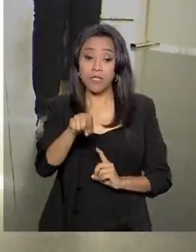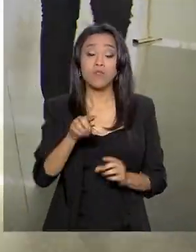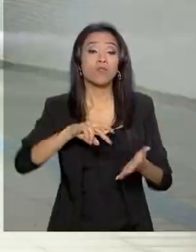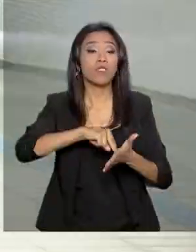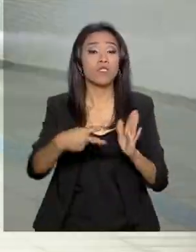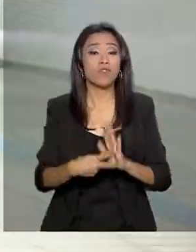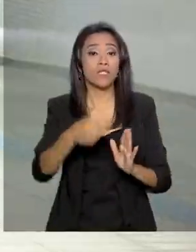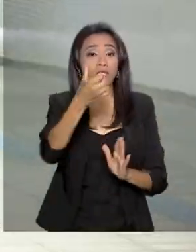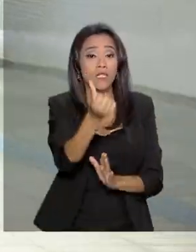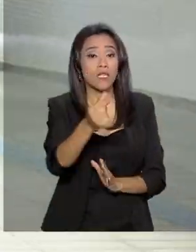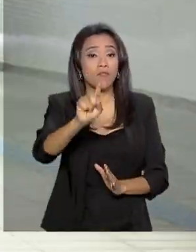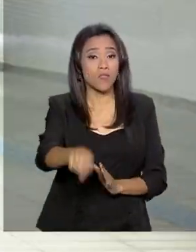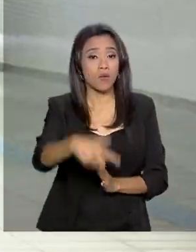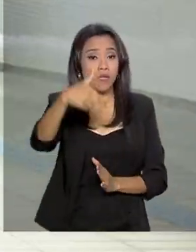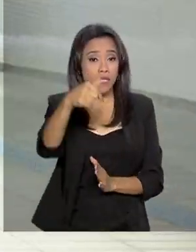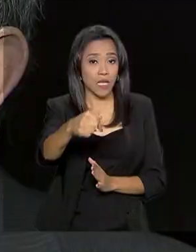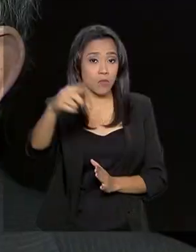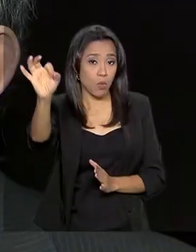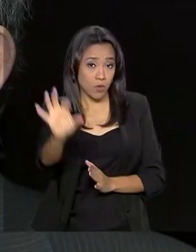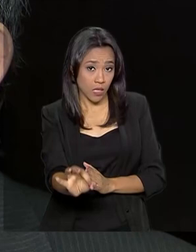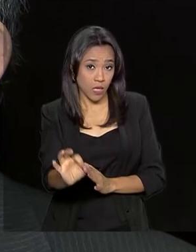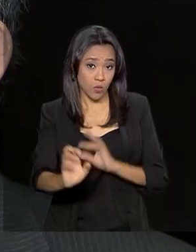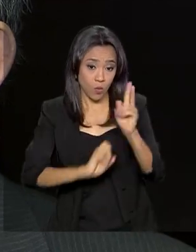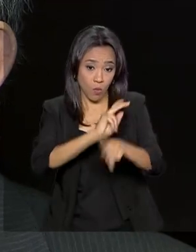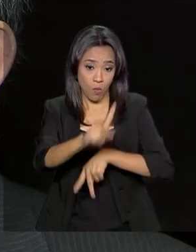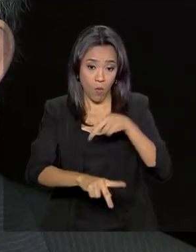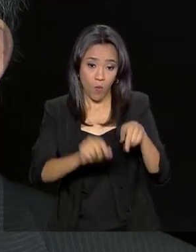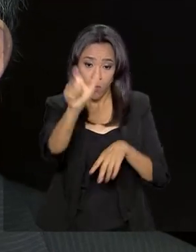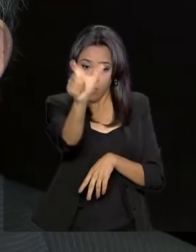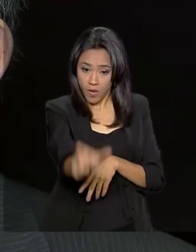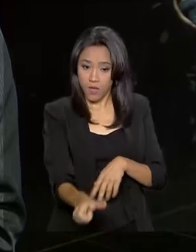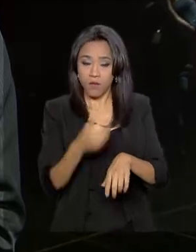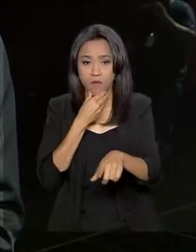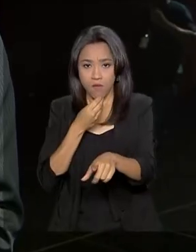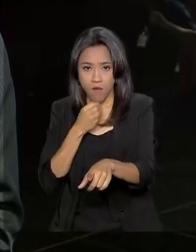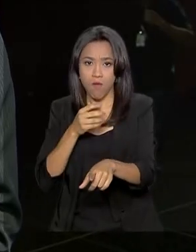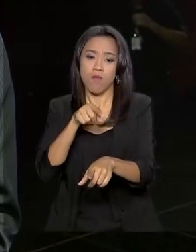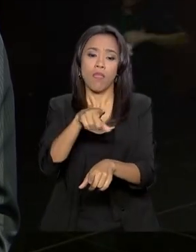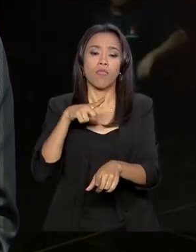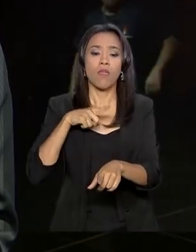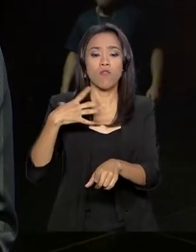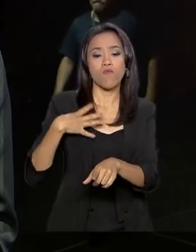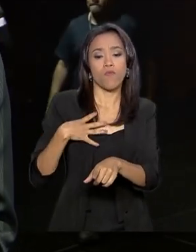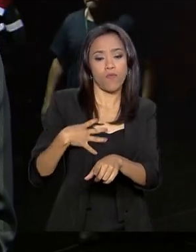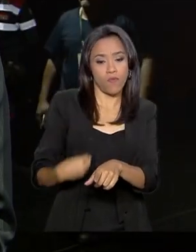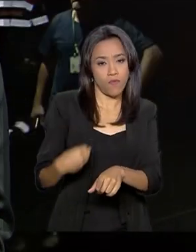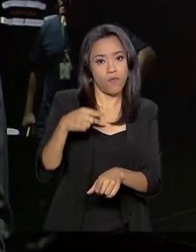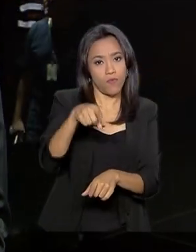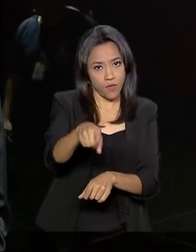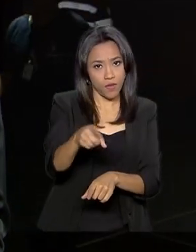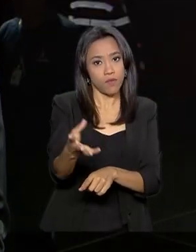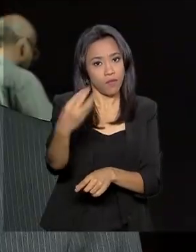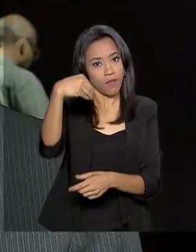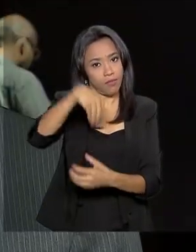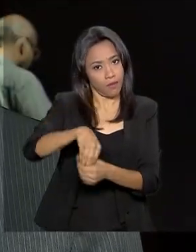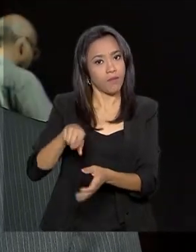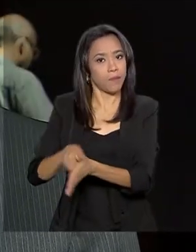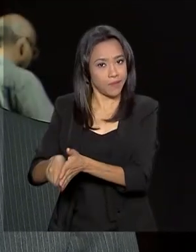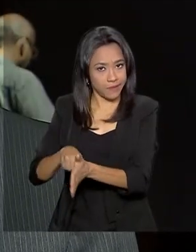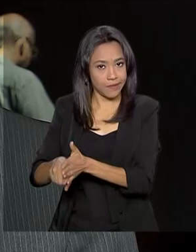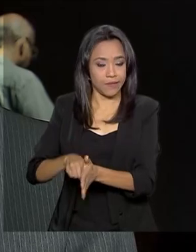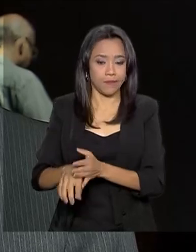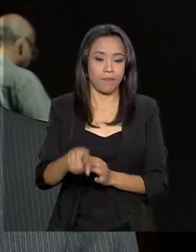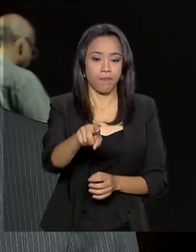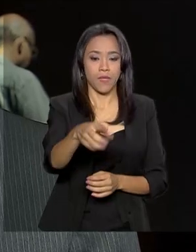,7% da população. Pedro Araújo, do Paraná, tem um filho incluído nessa estatística. Nós